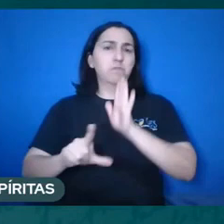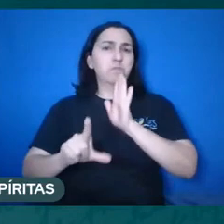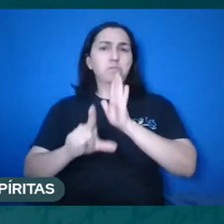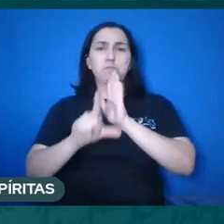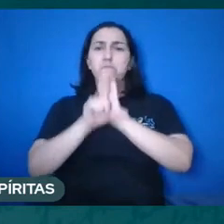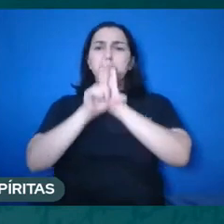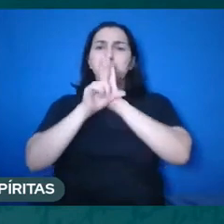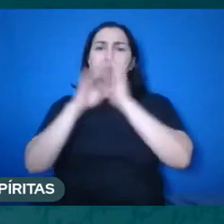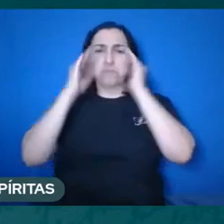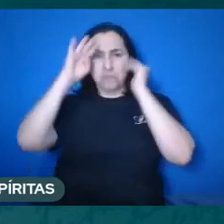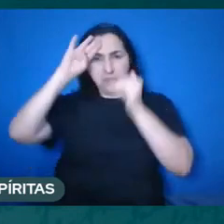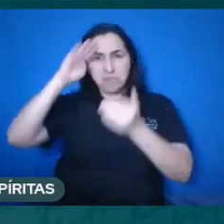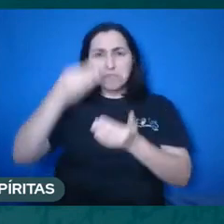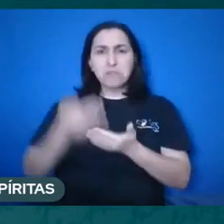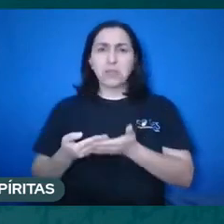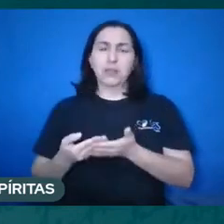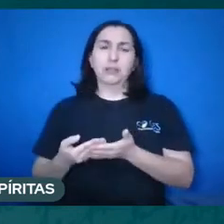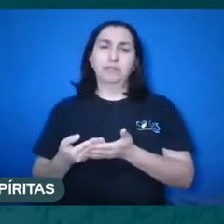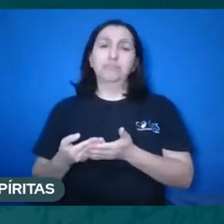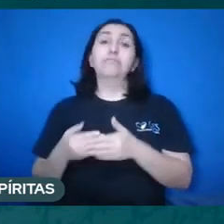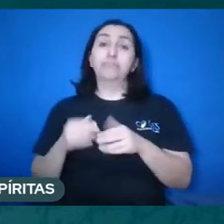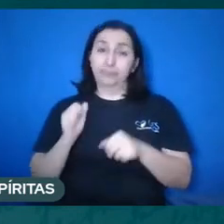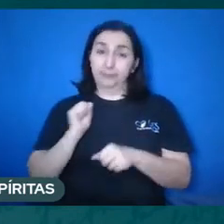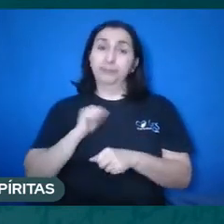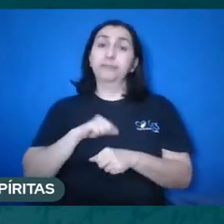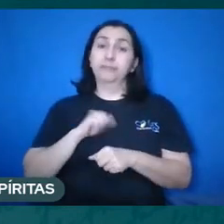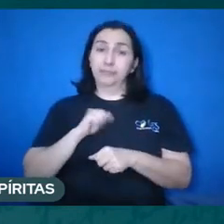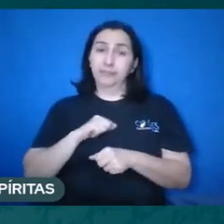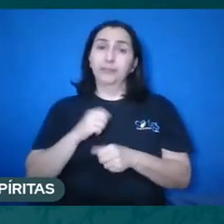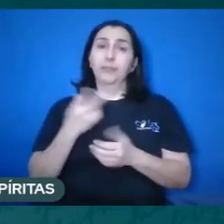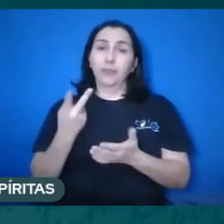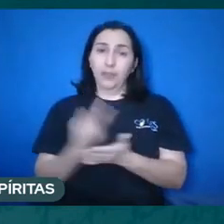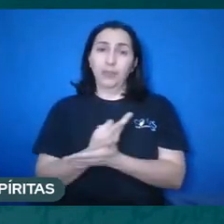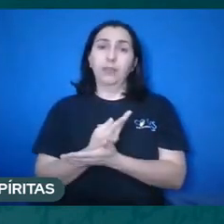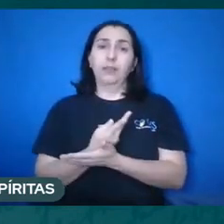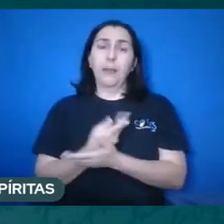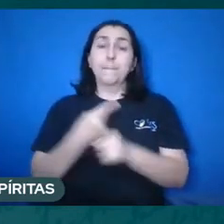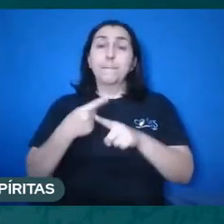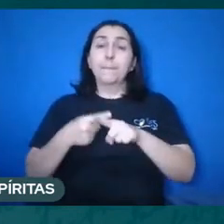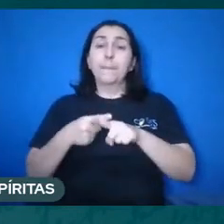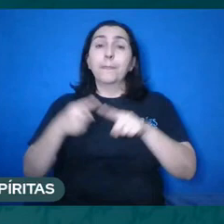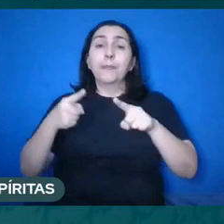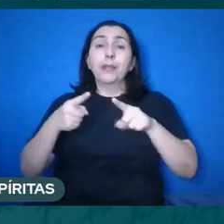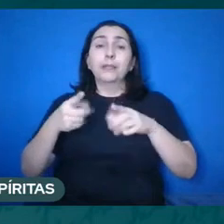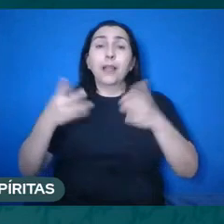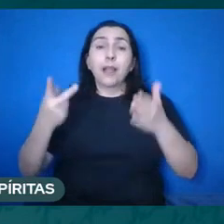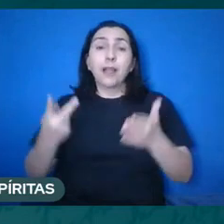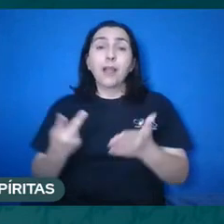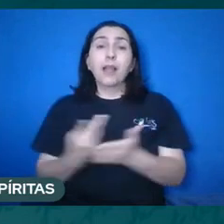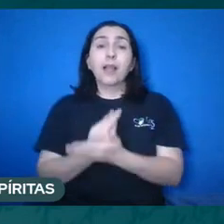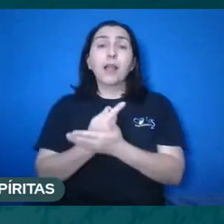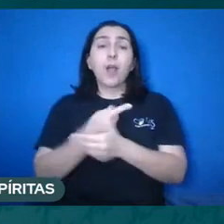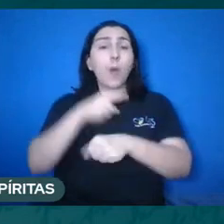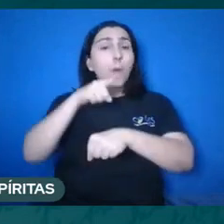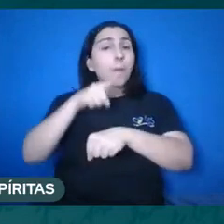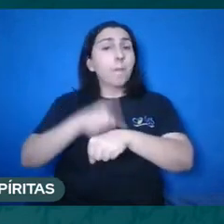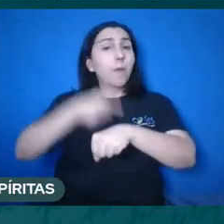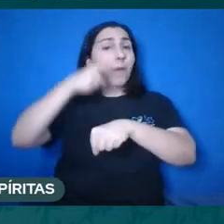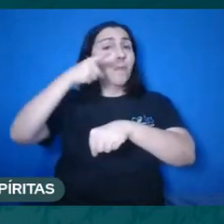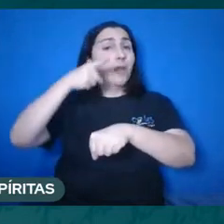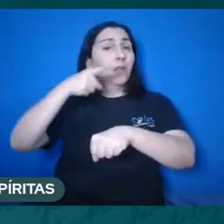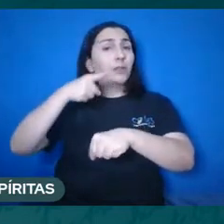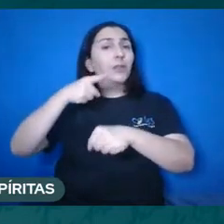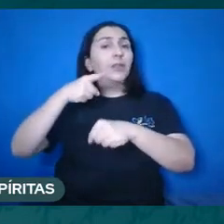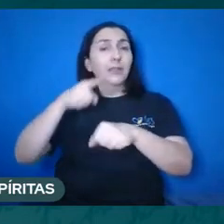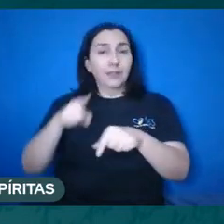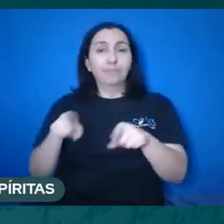crença. E ele fez. E, no entanto, quando chegou lá, no momento do caminho de Damasco, que ele ia também com